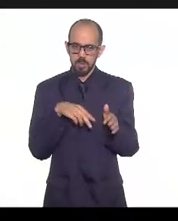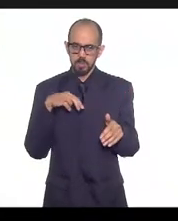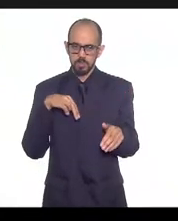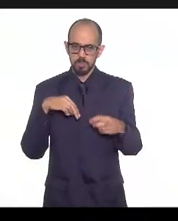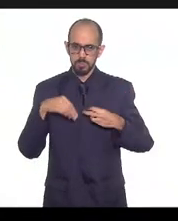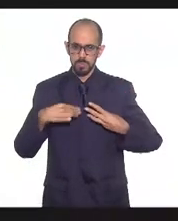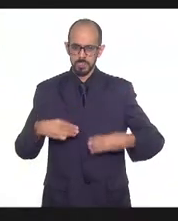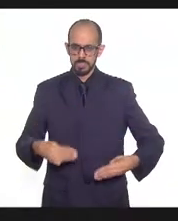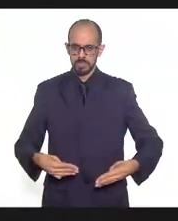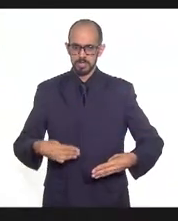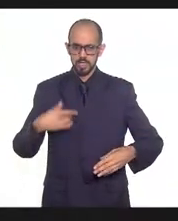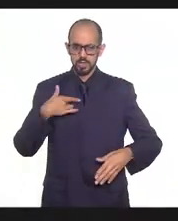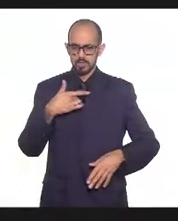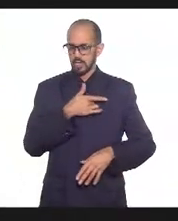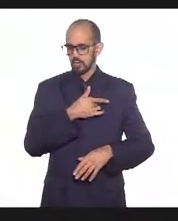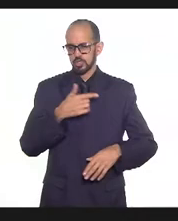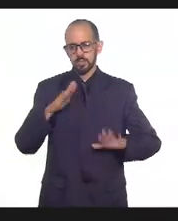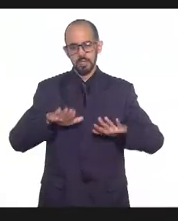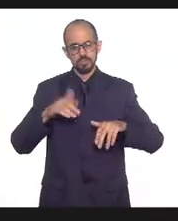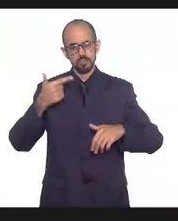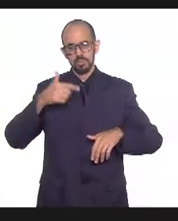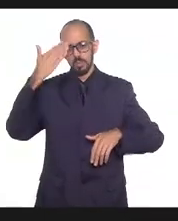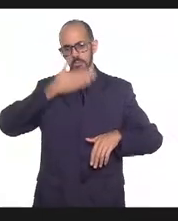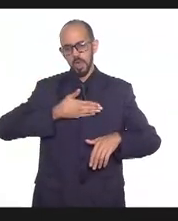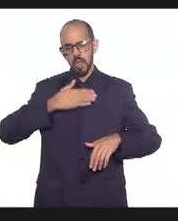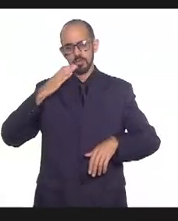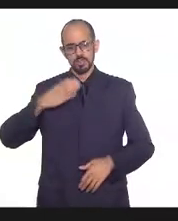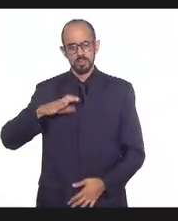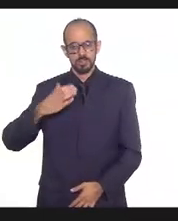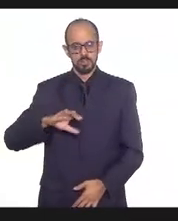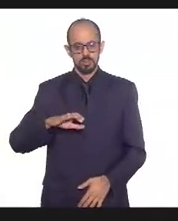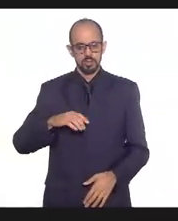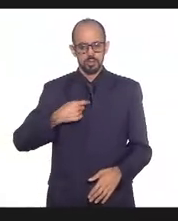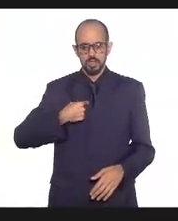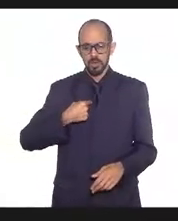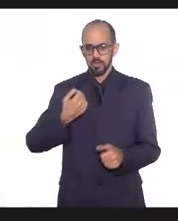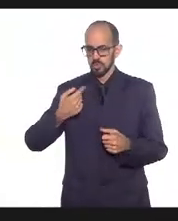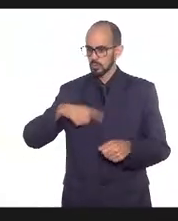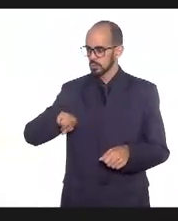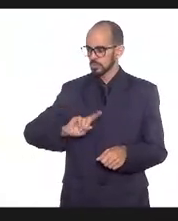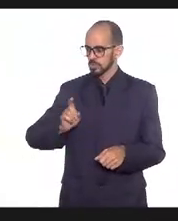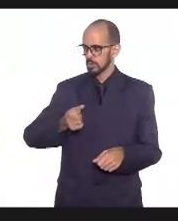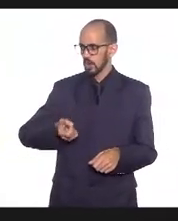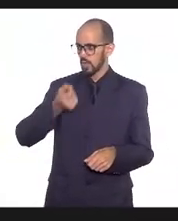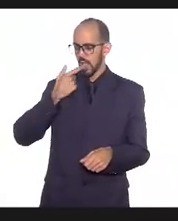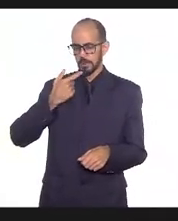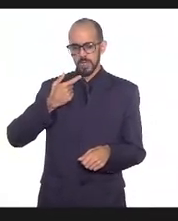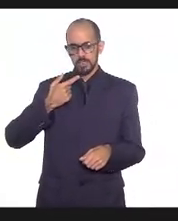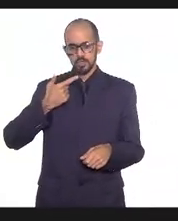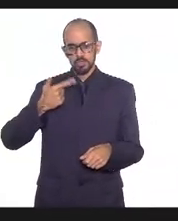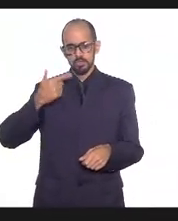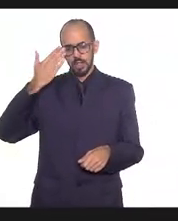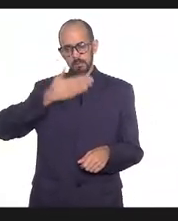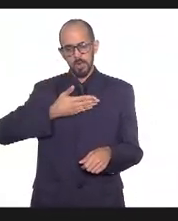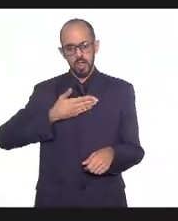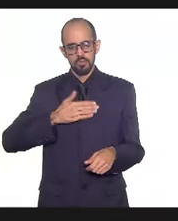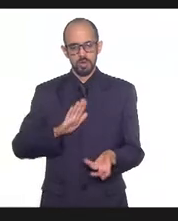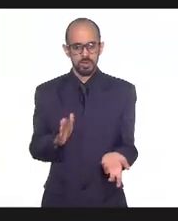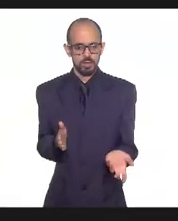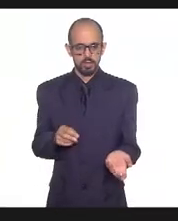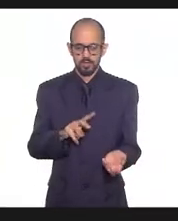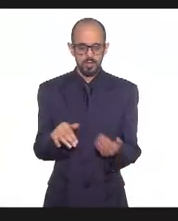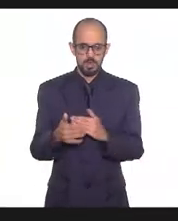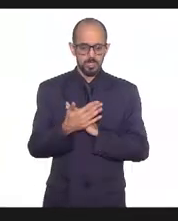porque ela não tem comprovação nenhuma. Então, assim, eu não tenho que tomar um remédio que não vai me servir para nada. E, assim,